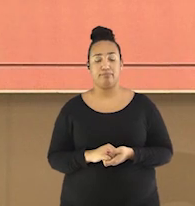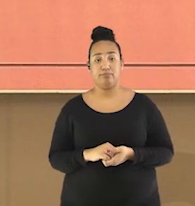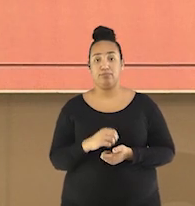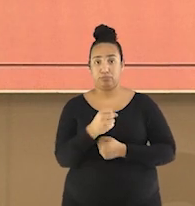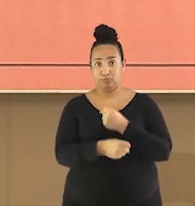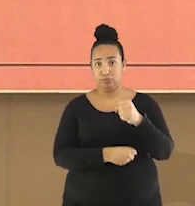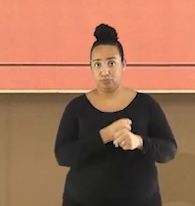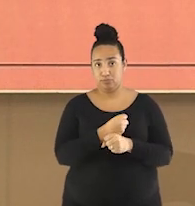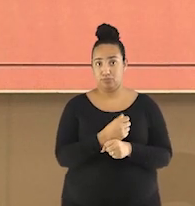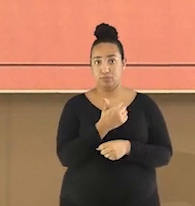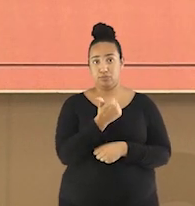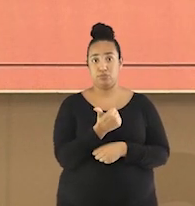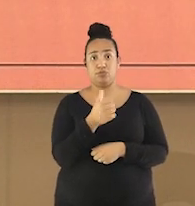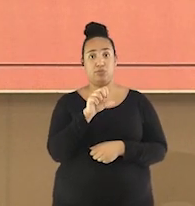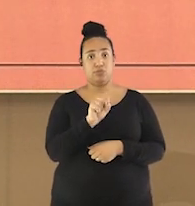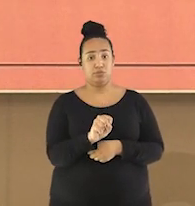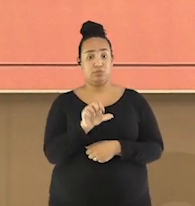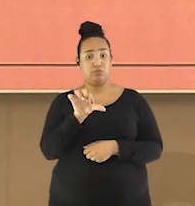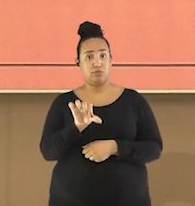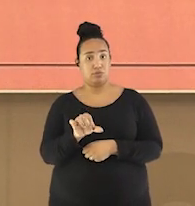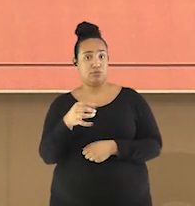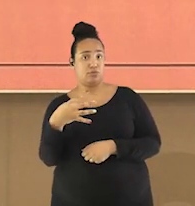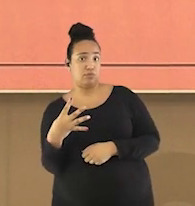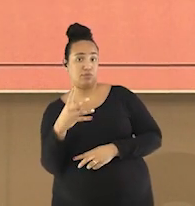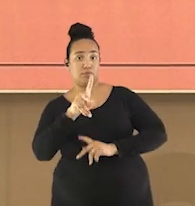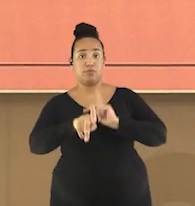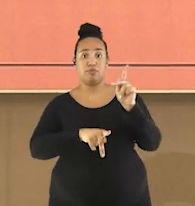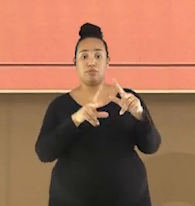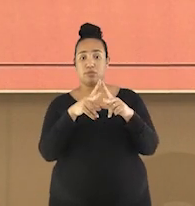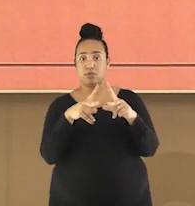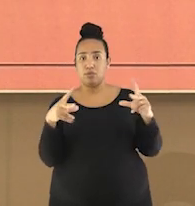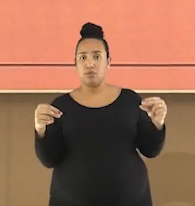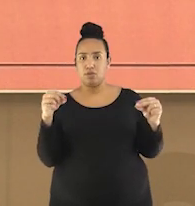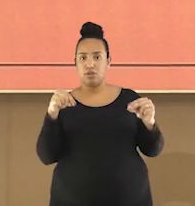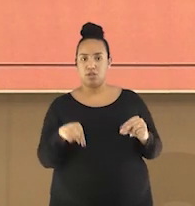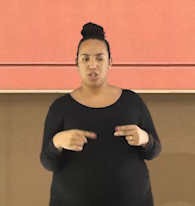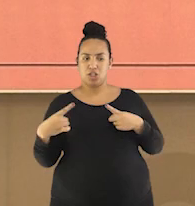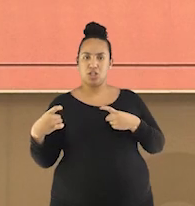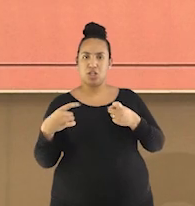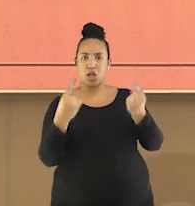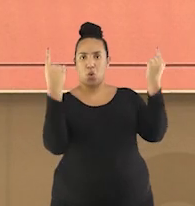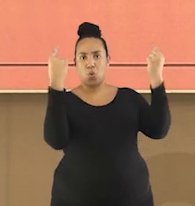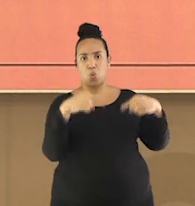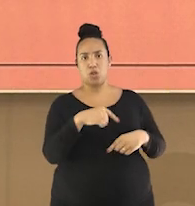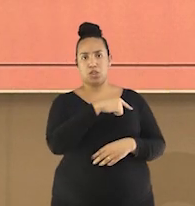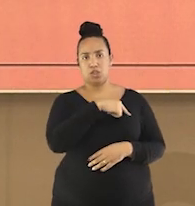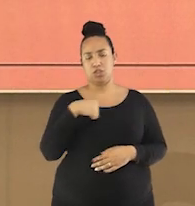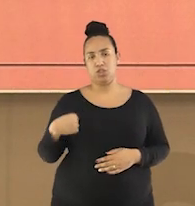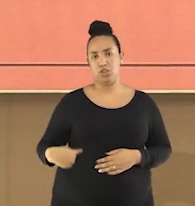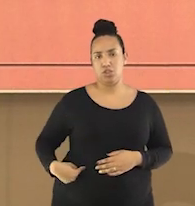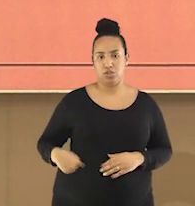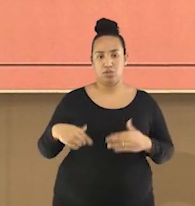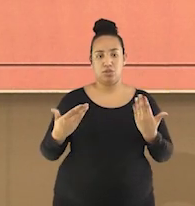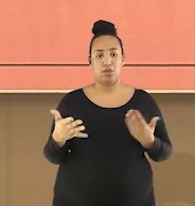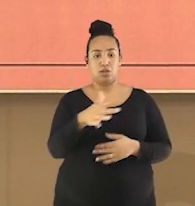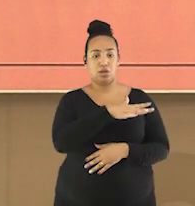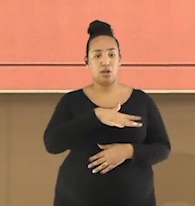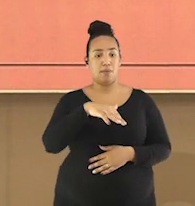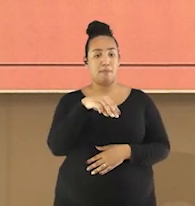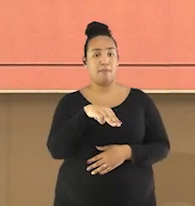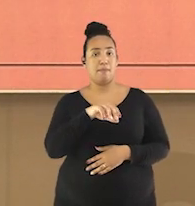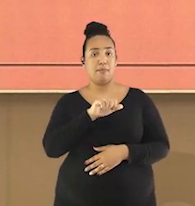1894, os japoneses declararam guerra à China e passaram a controlar a região da Machúria.